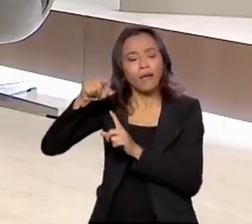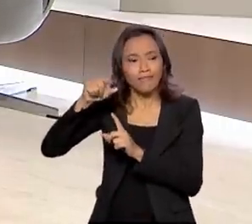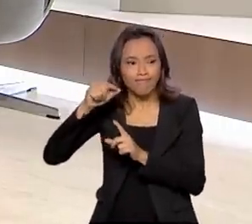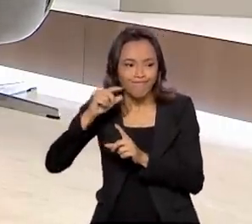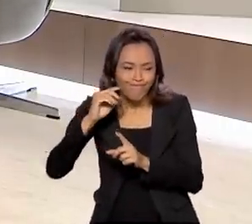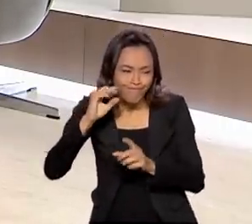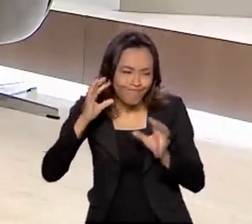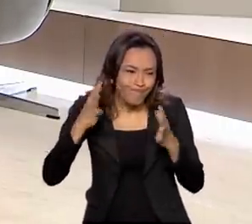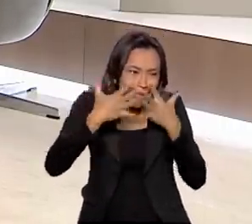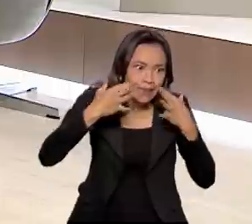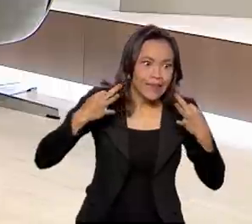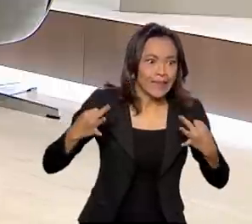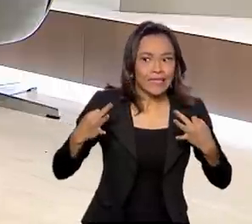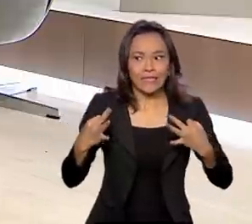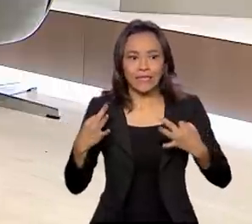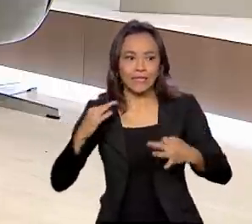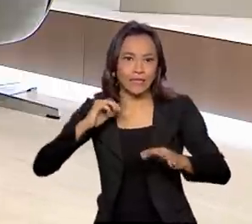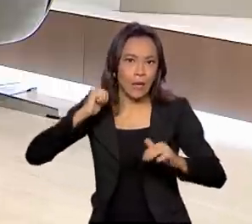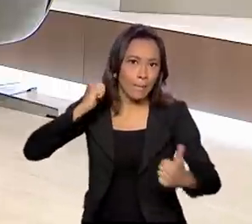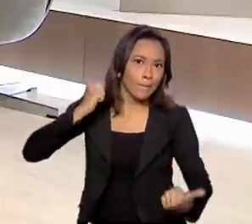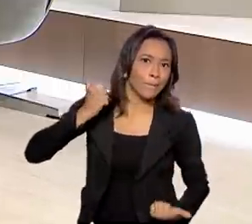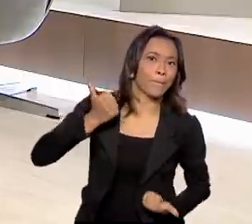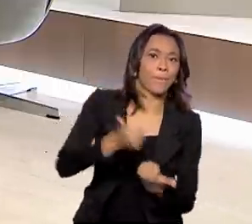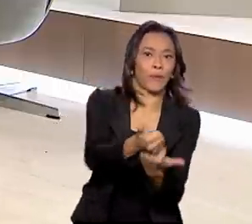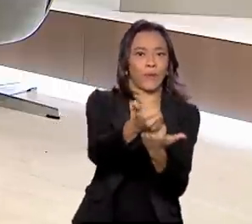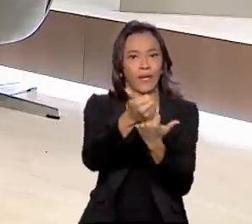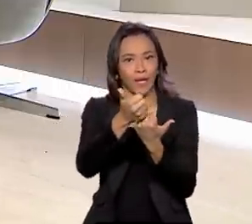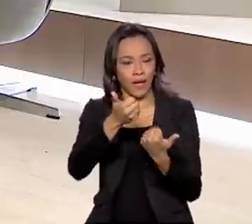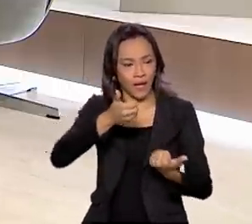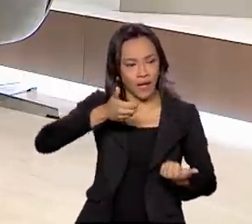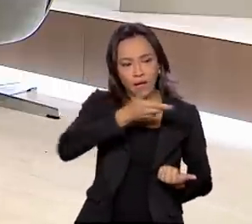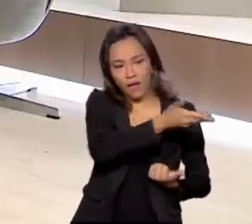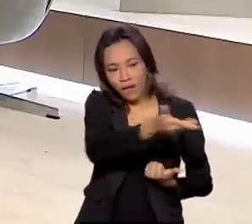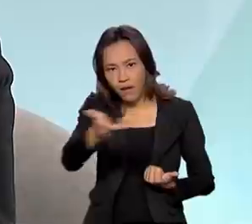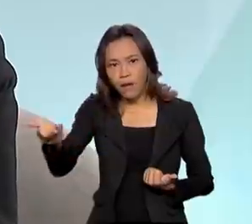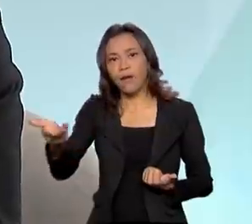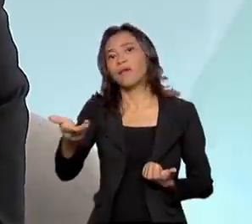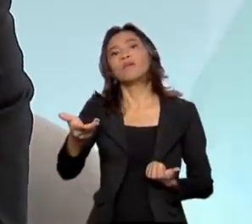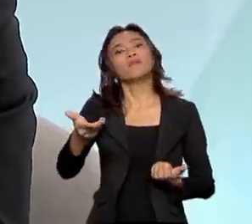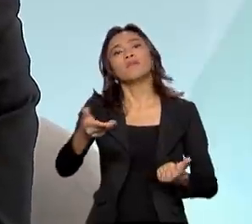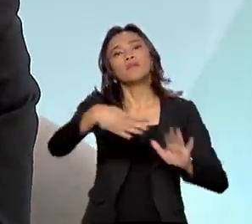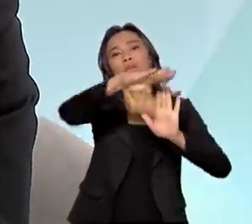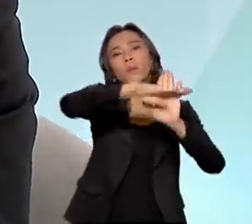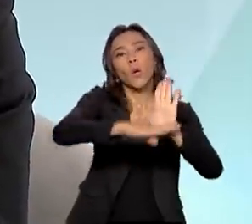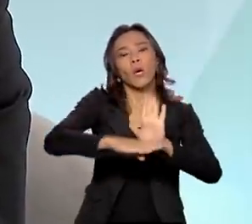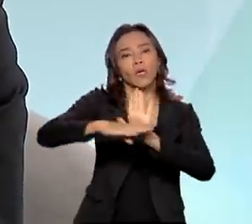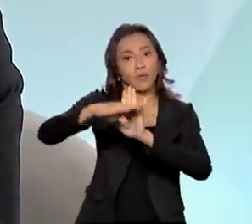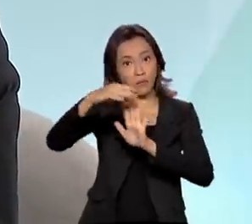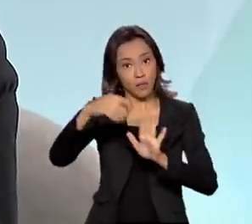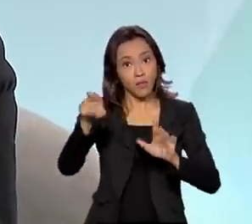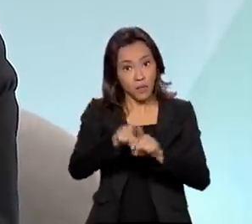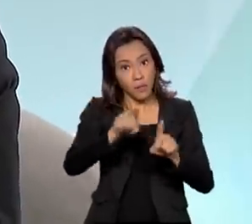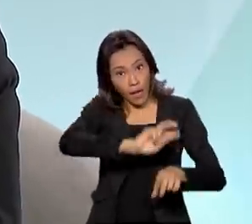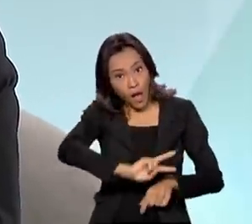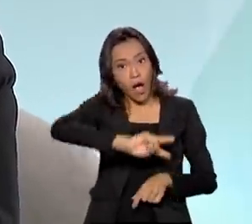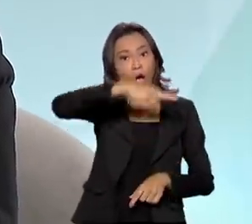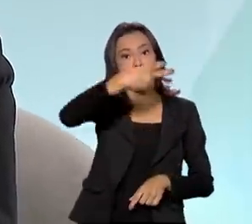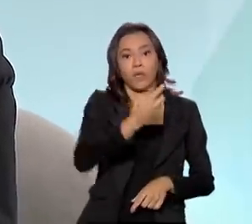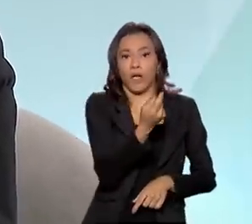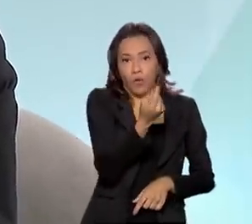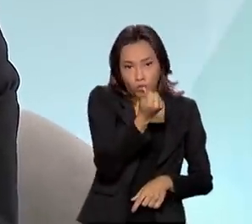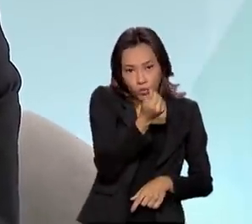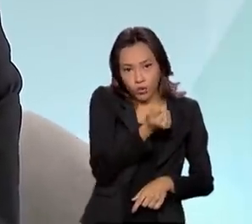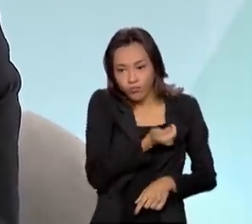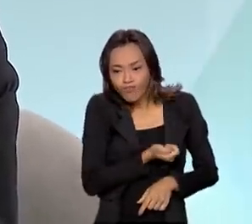maior... um fortalecimento mais amplo desse programa e aumentar o ticket médio dos